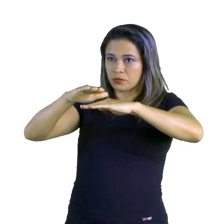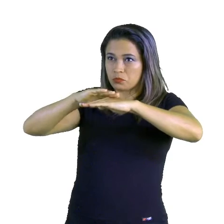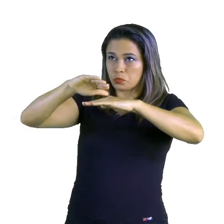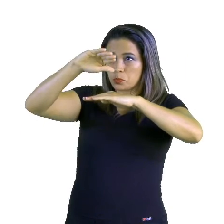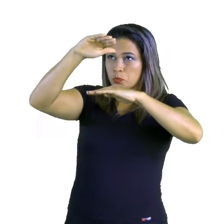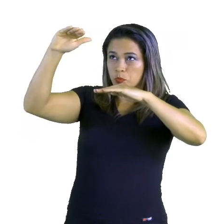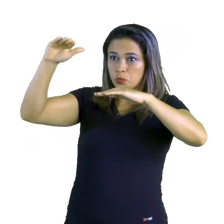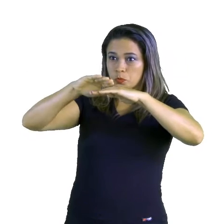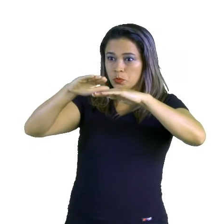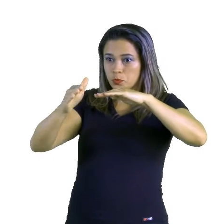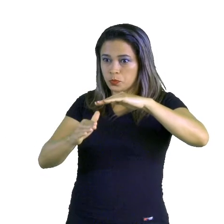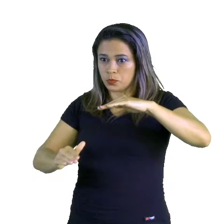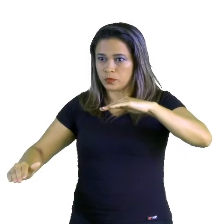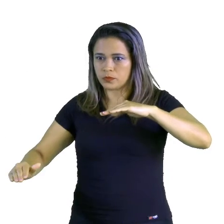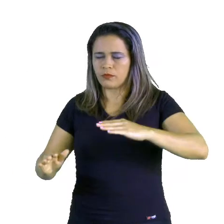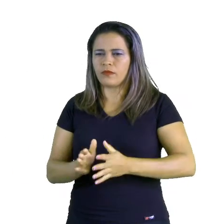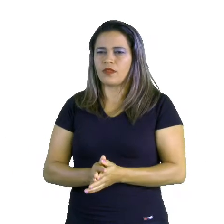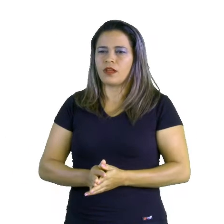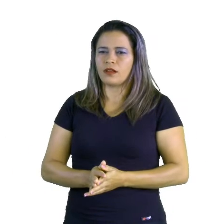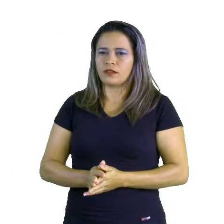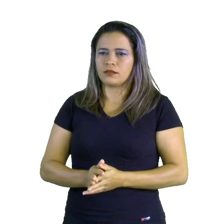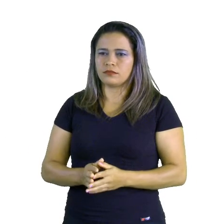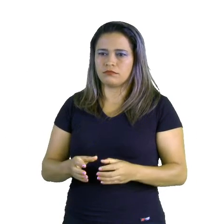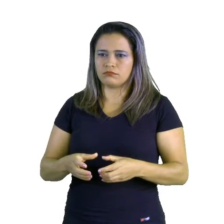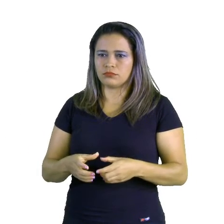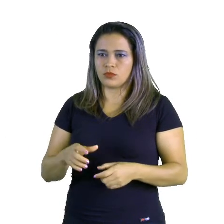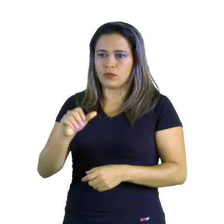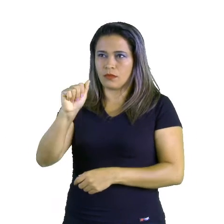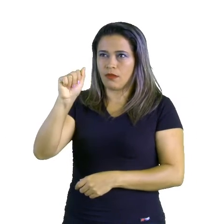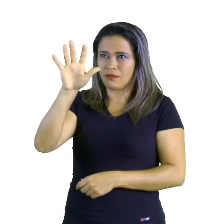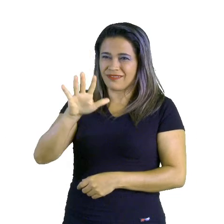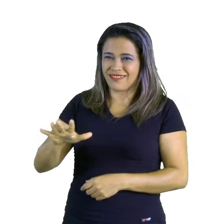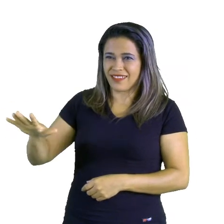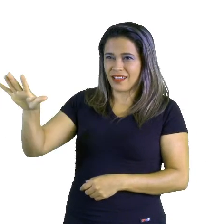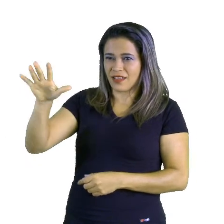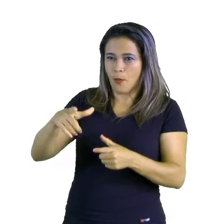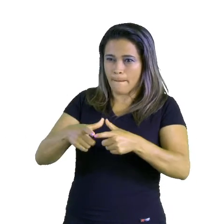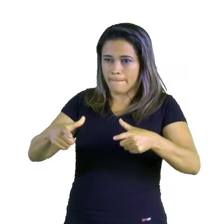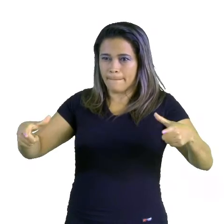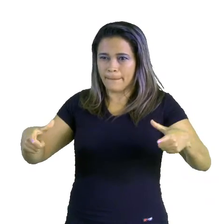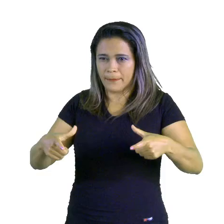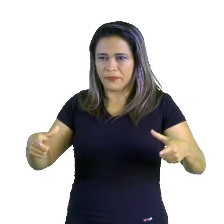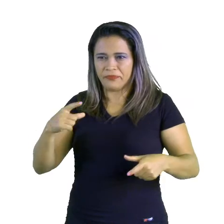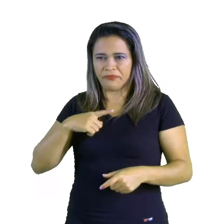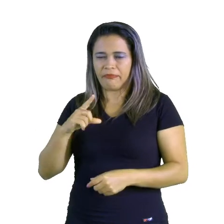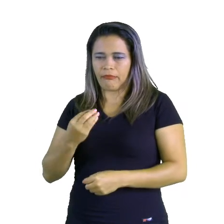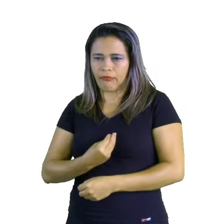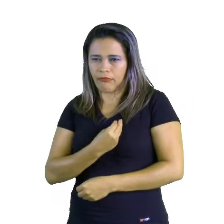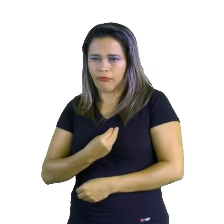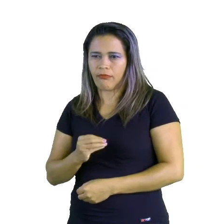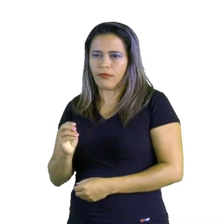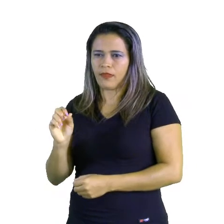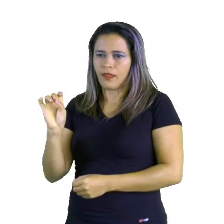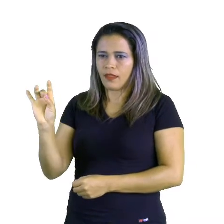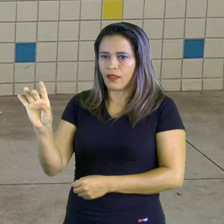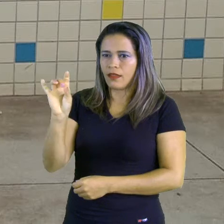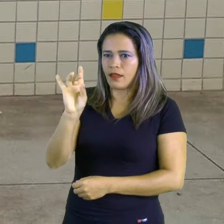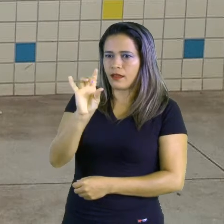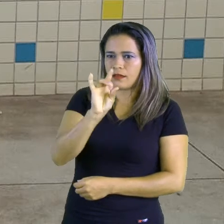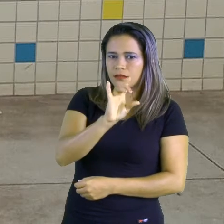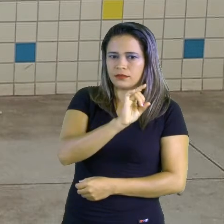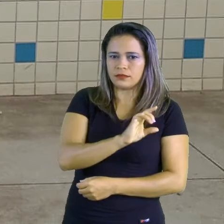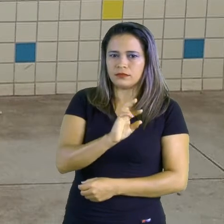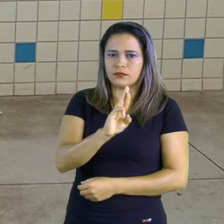Como o continente asiático é o maior continente existente, nós teremos a presença de cada uma dessas, desses relevos,